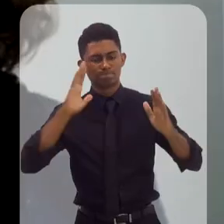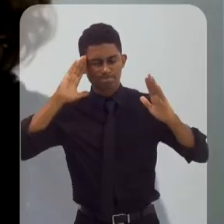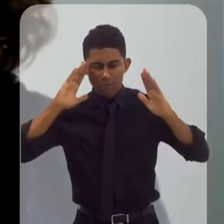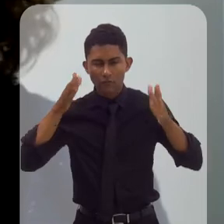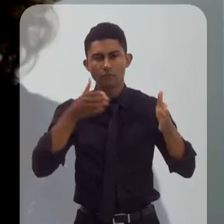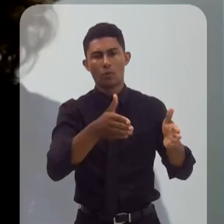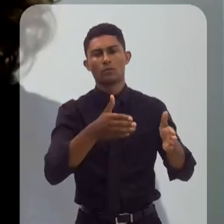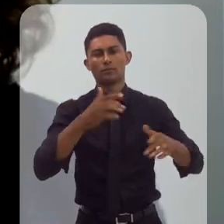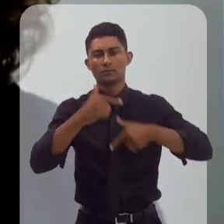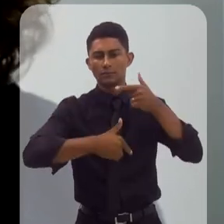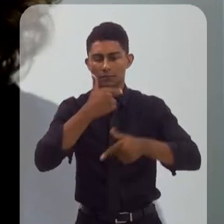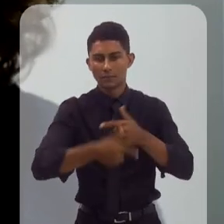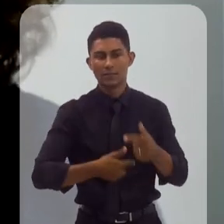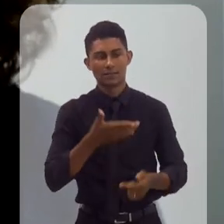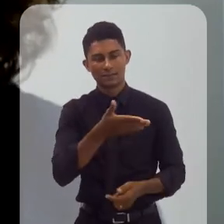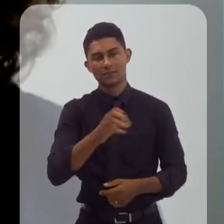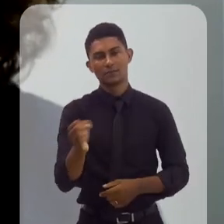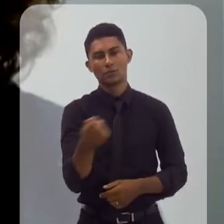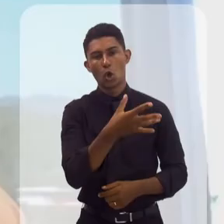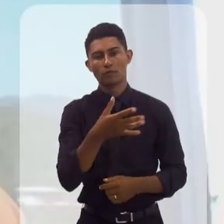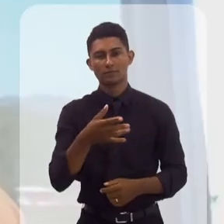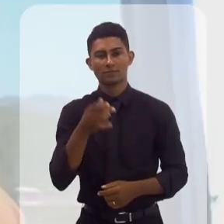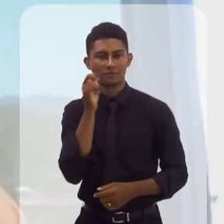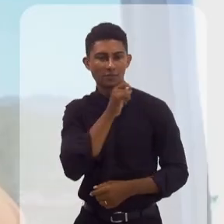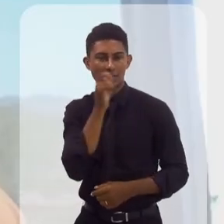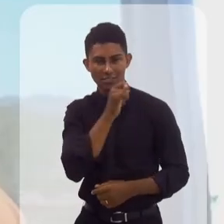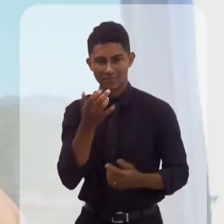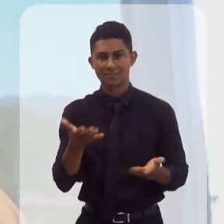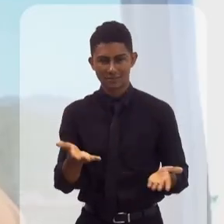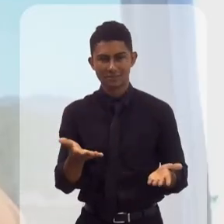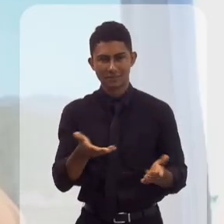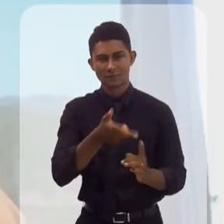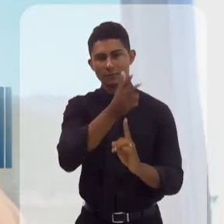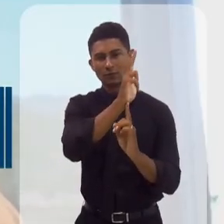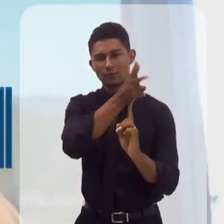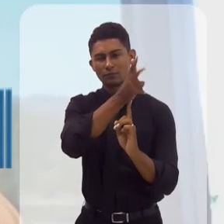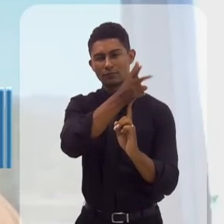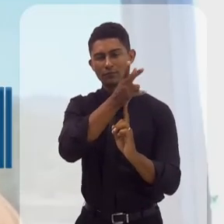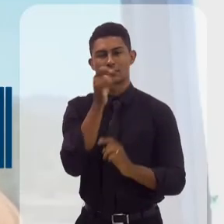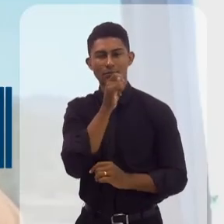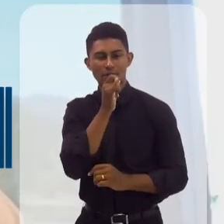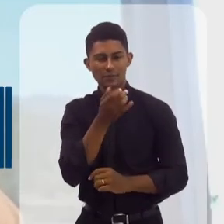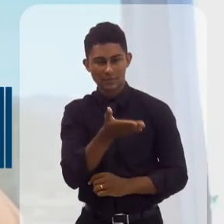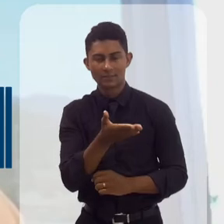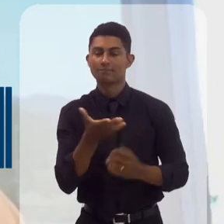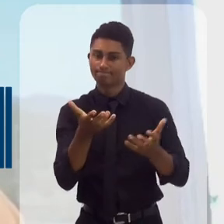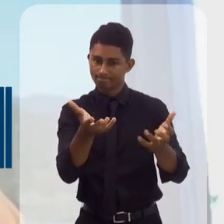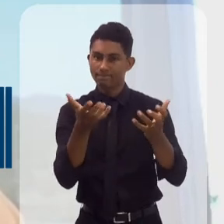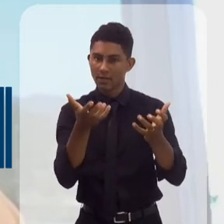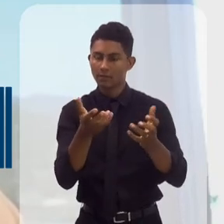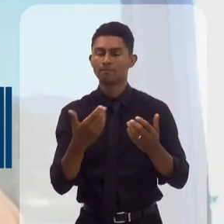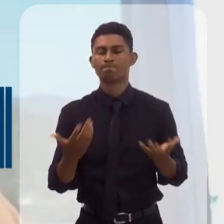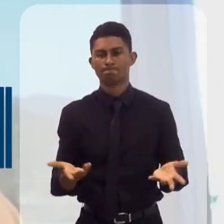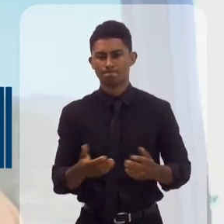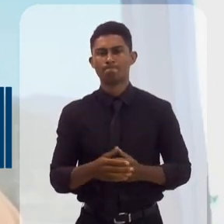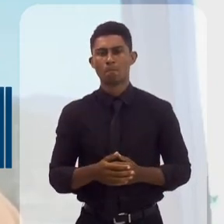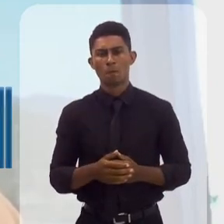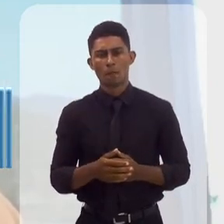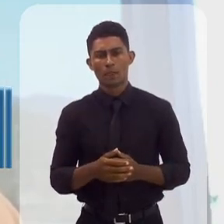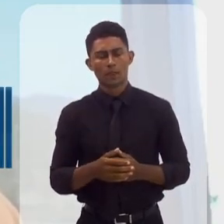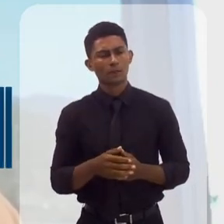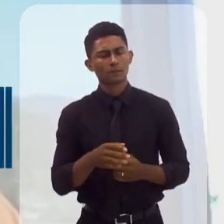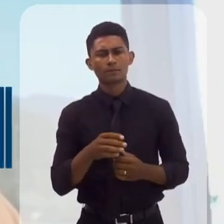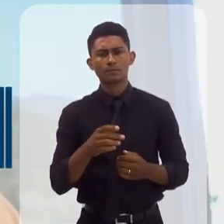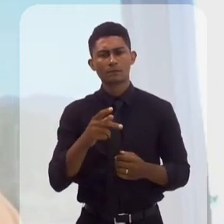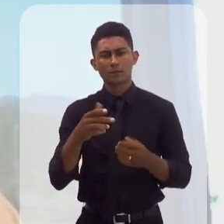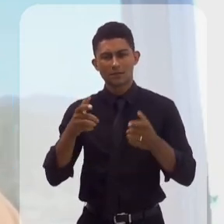nesse novo mercado que surge agora com as eóricas offshore. E as características